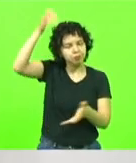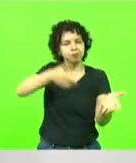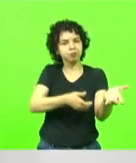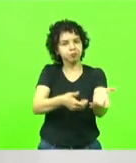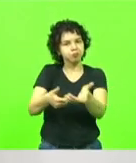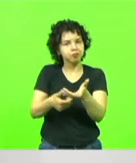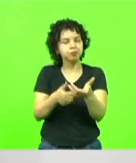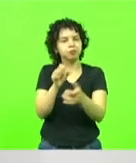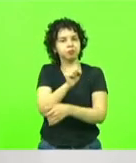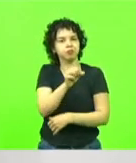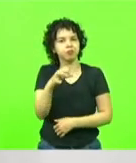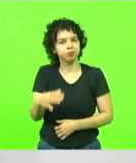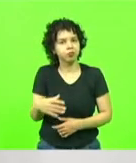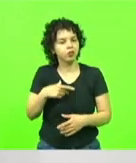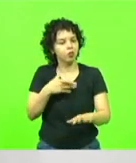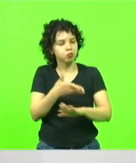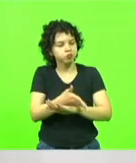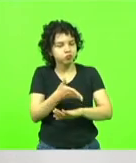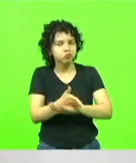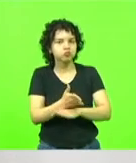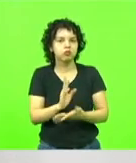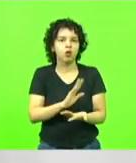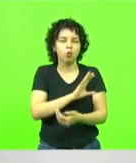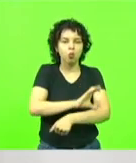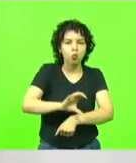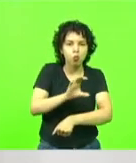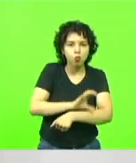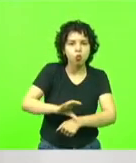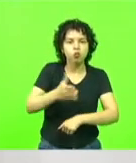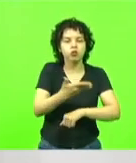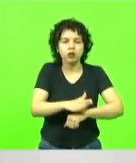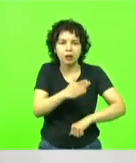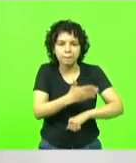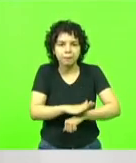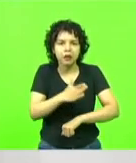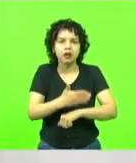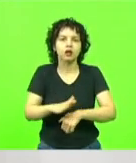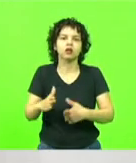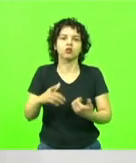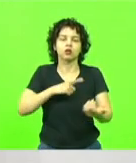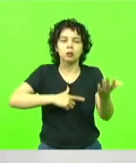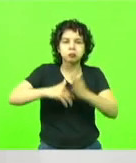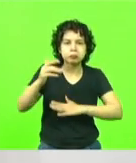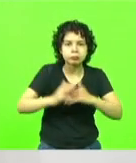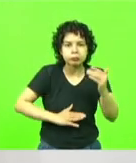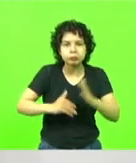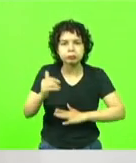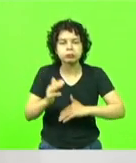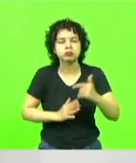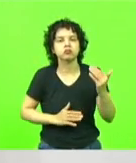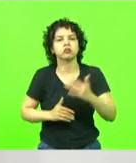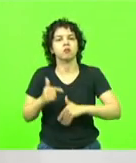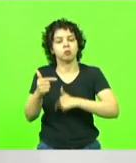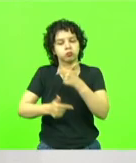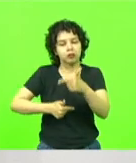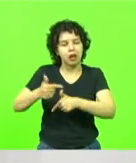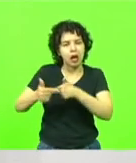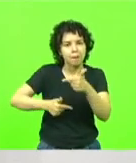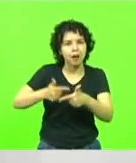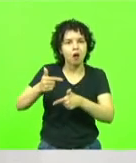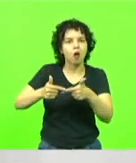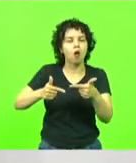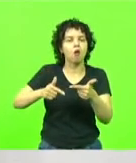sempre realizando cursos, treinamentos e aperfeiçoamentos para bem desempenhar as diversas funções,